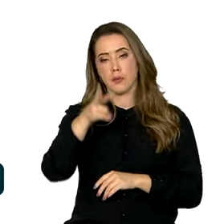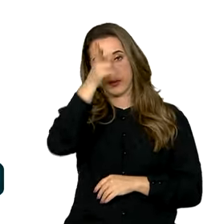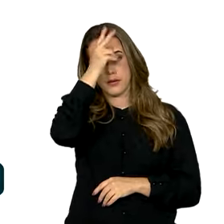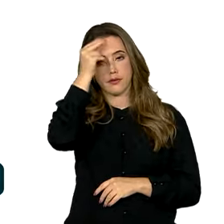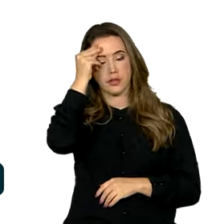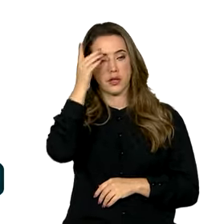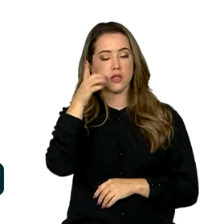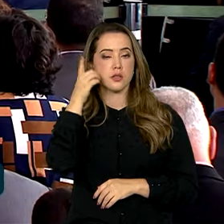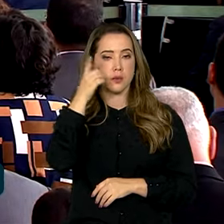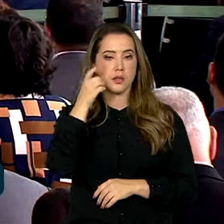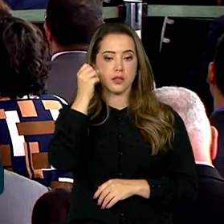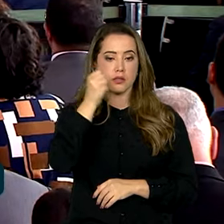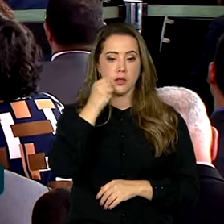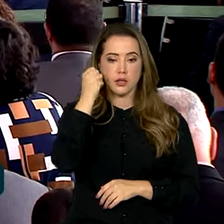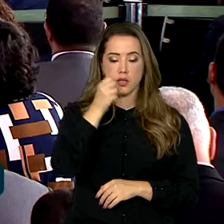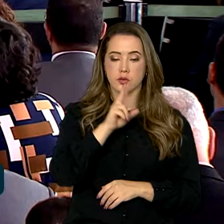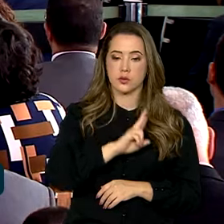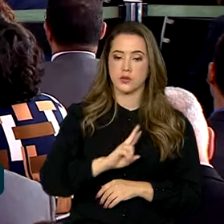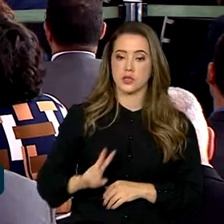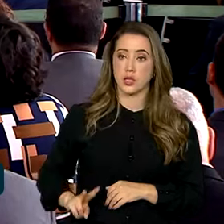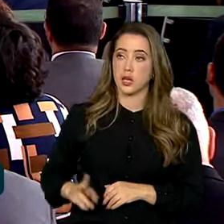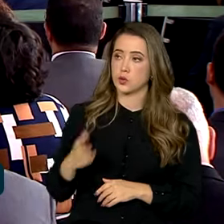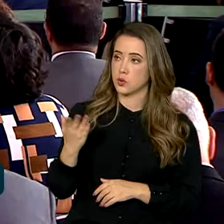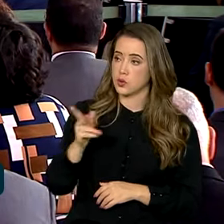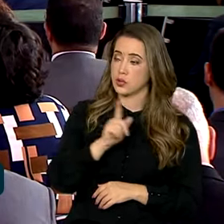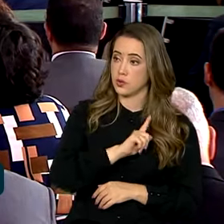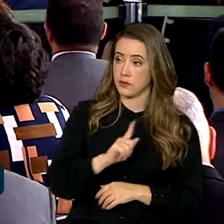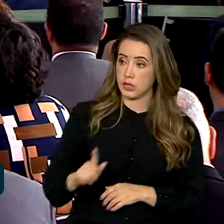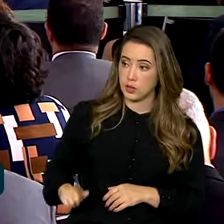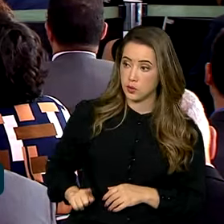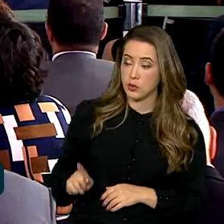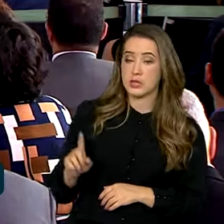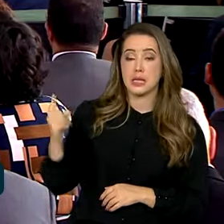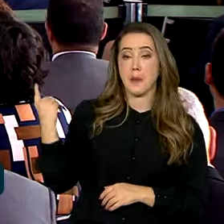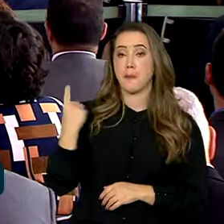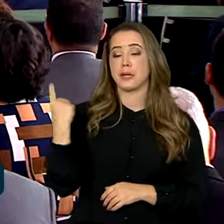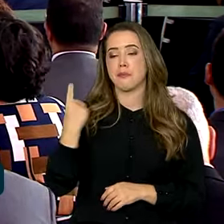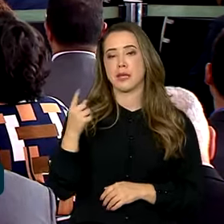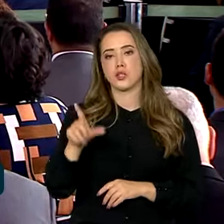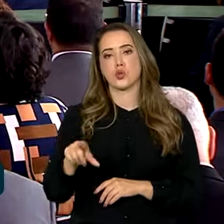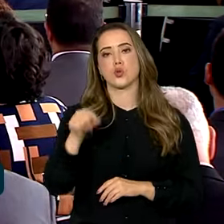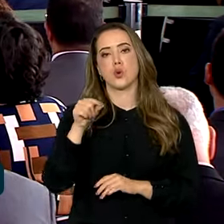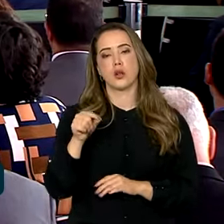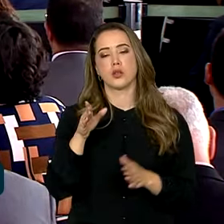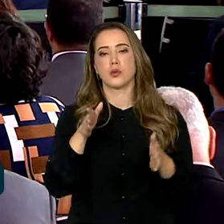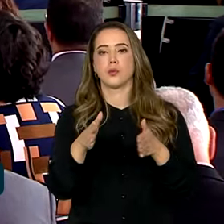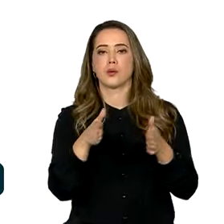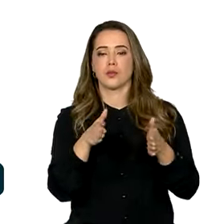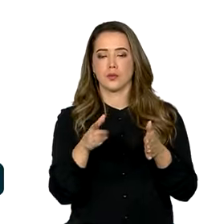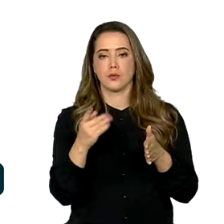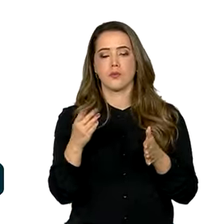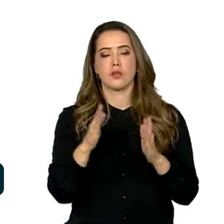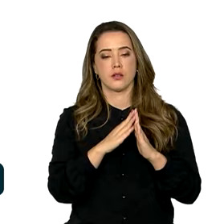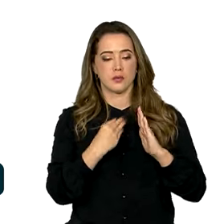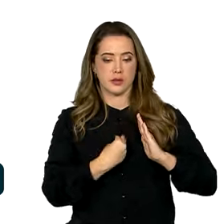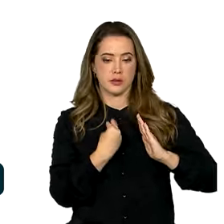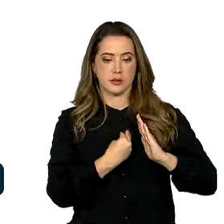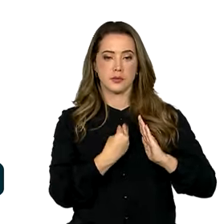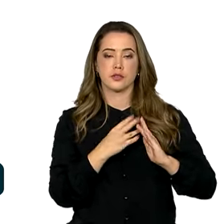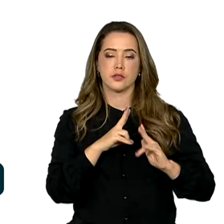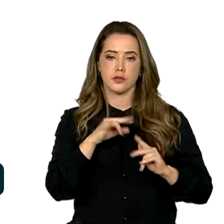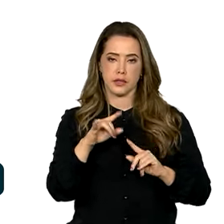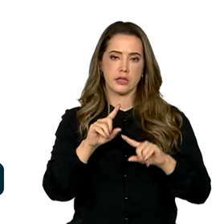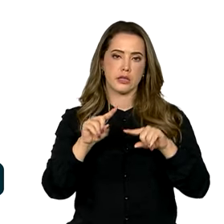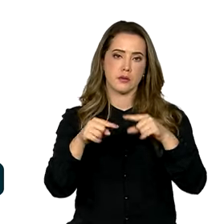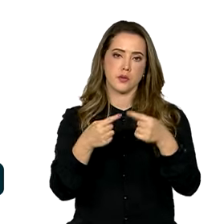deputados, senadores, vereadores, governadores. Essa é só a primeira seleção do Minha Casa Minha Vida. Teremos ainda as